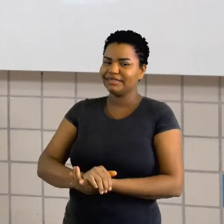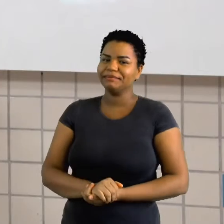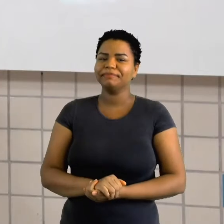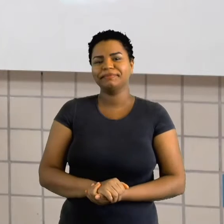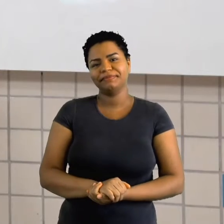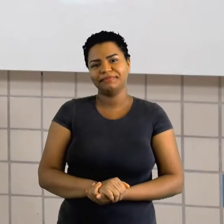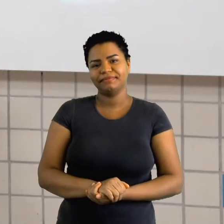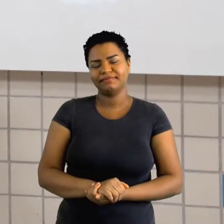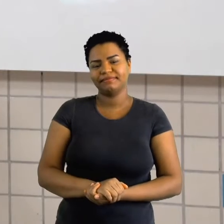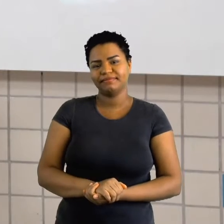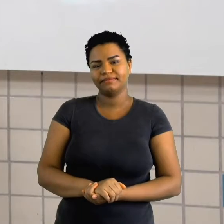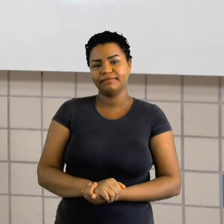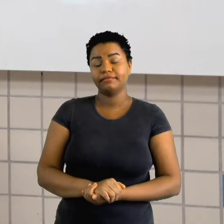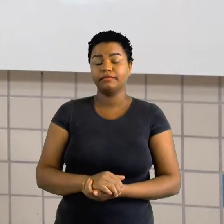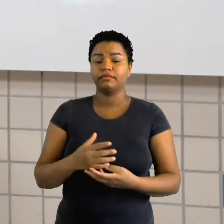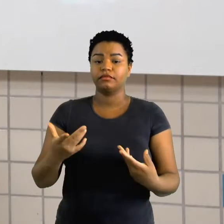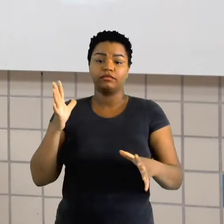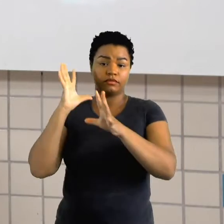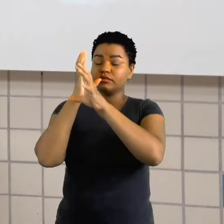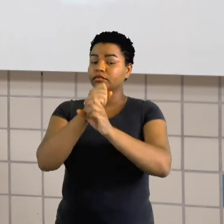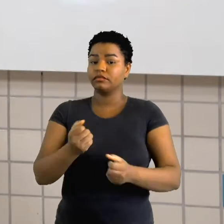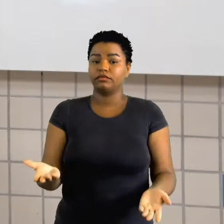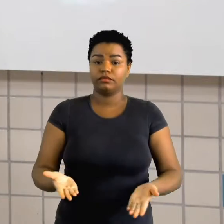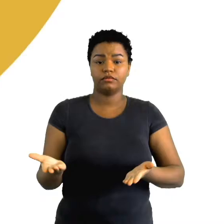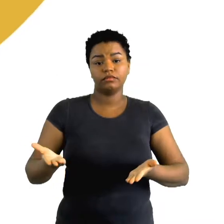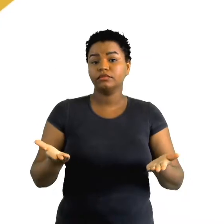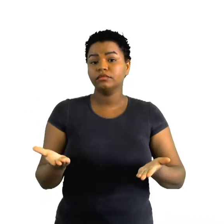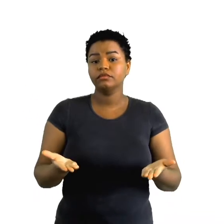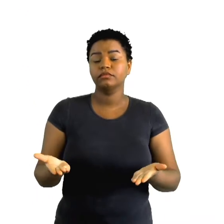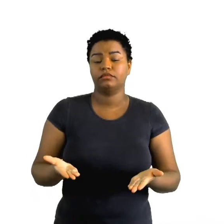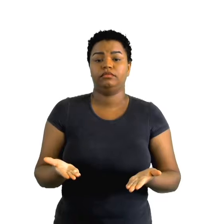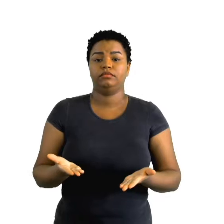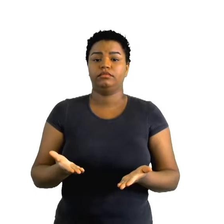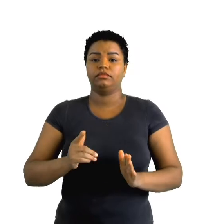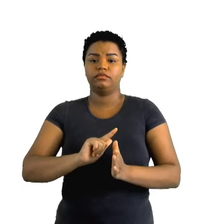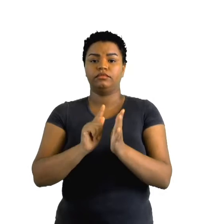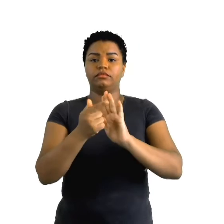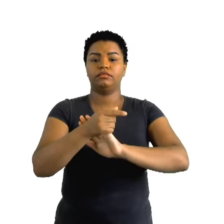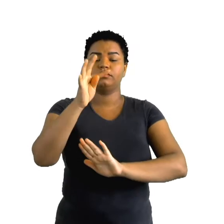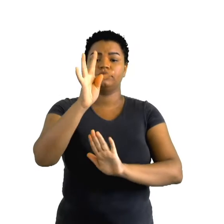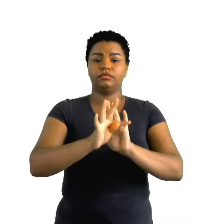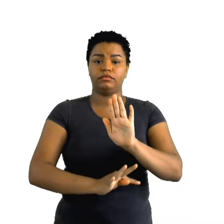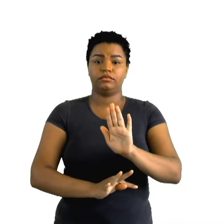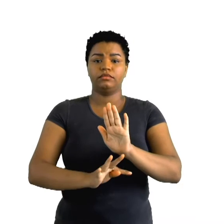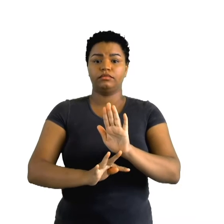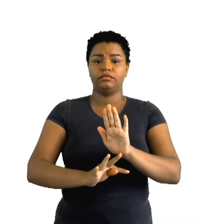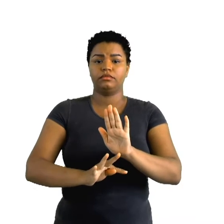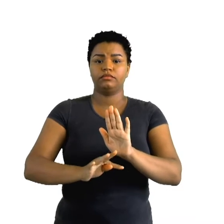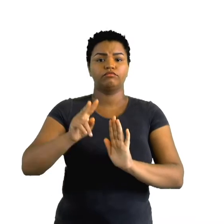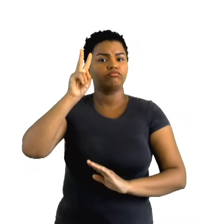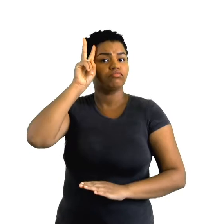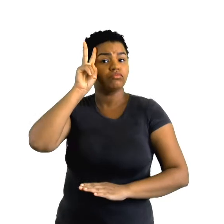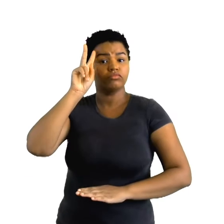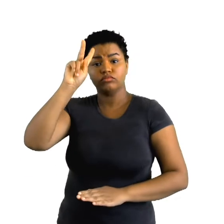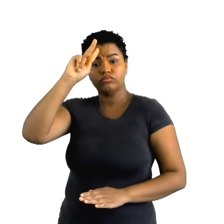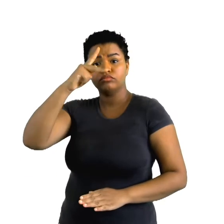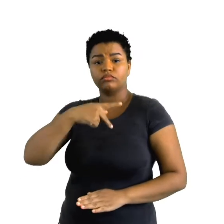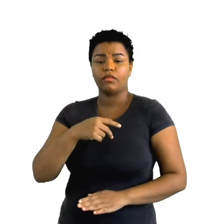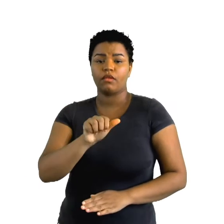A nossa revisão de hoje será sobre o gênero textual autobiografia.